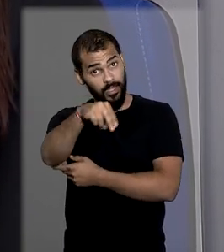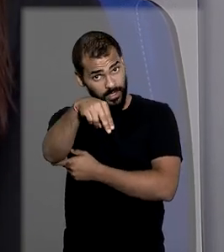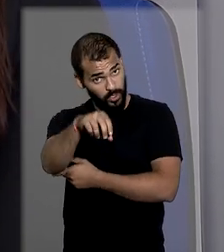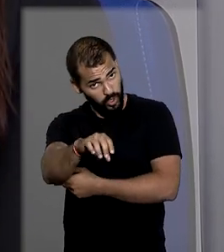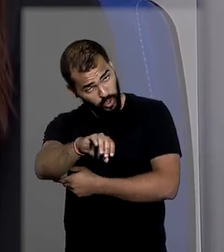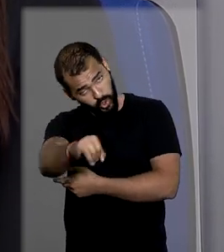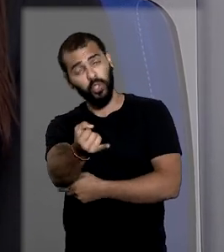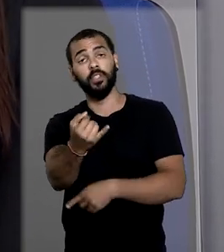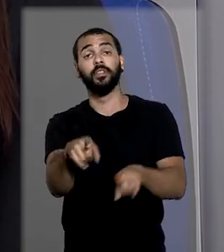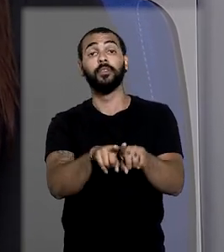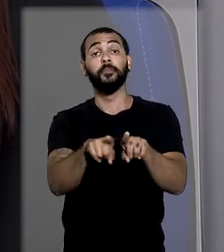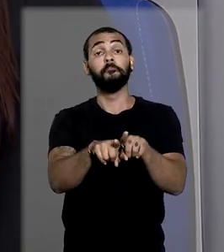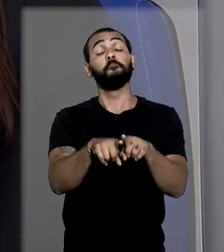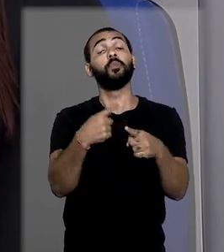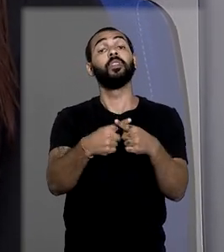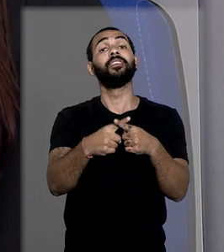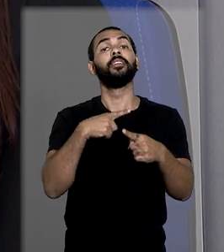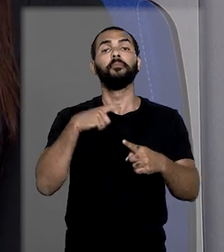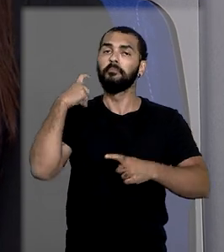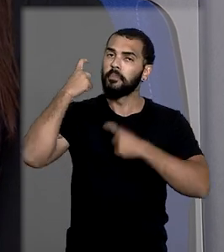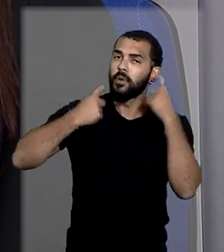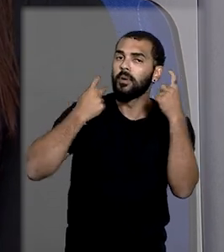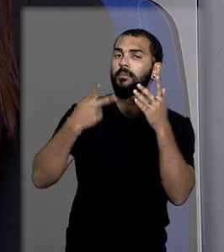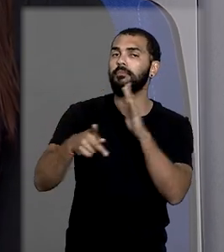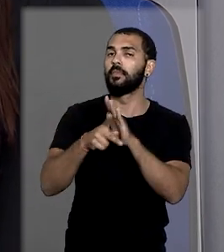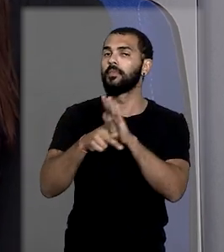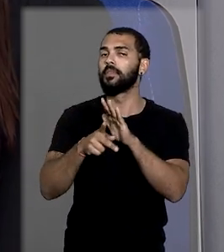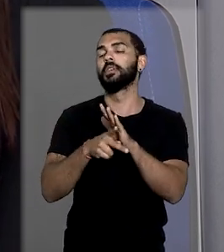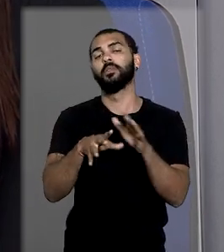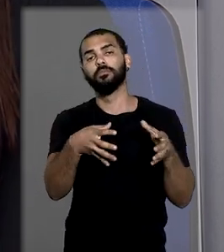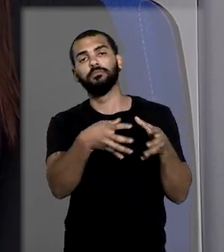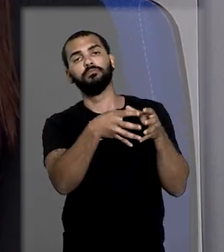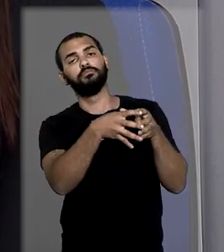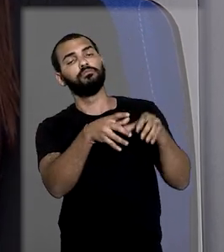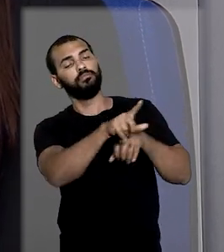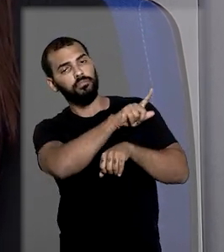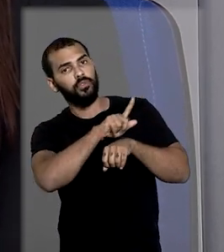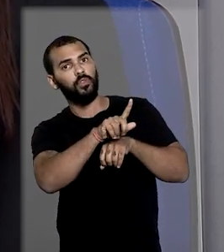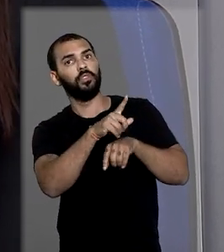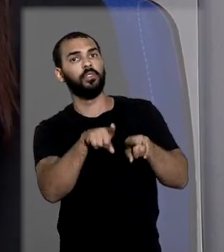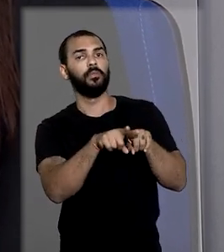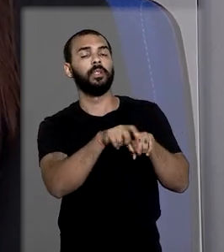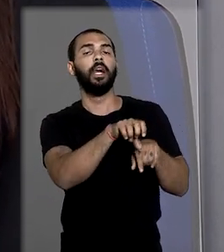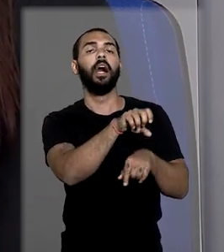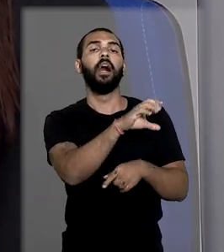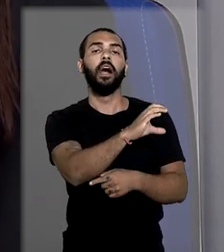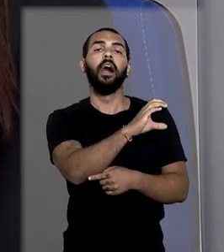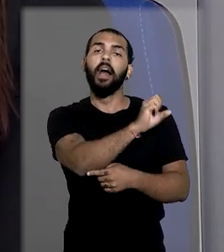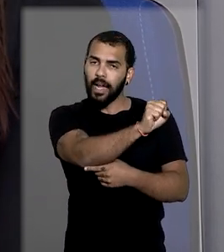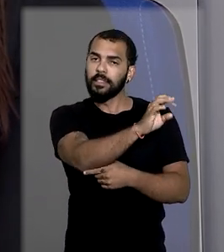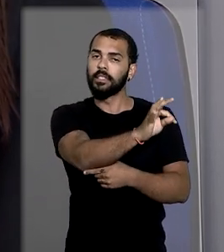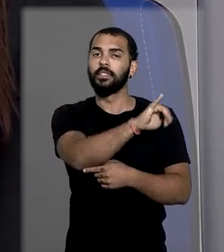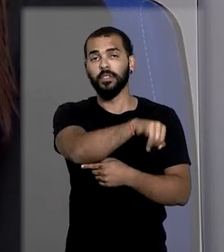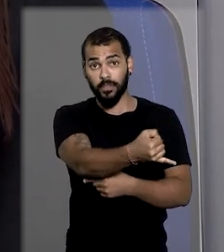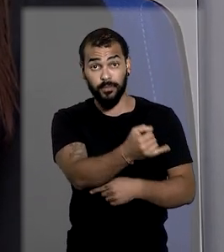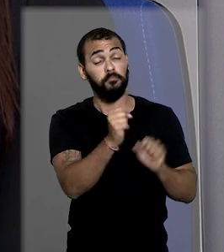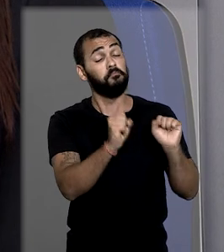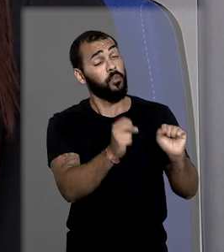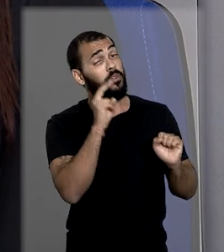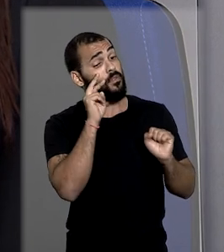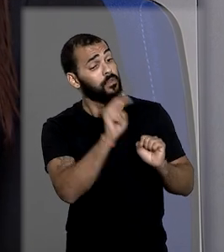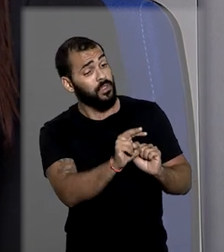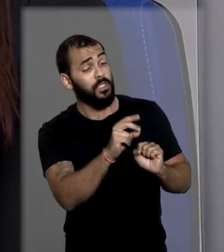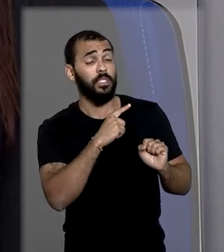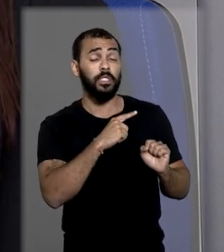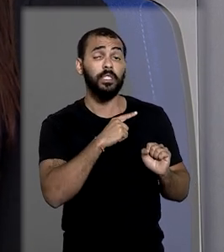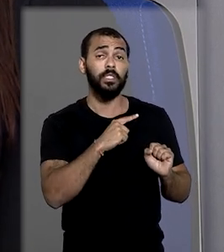uma preocupação especial da Comissão Gestora de Precedentes do STJ para que se consiga esse